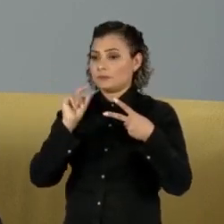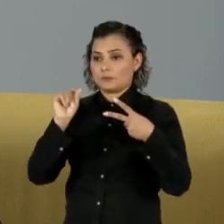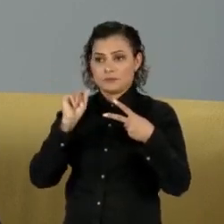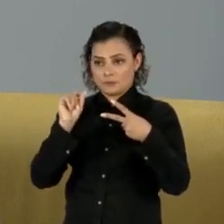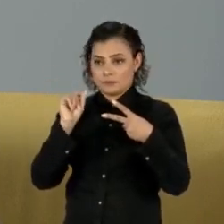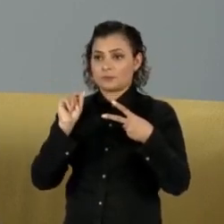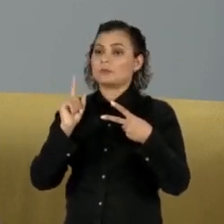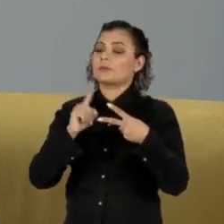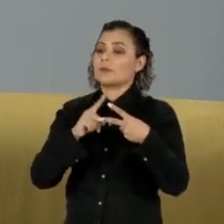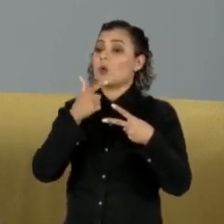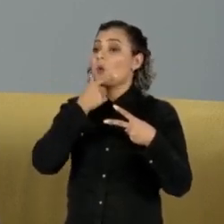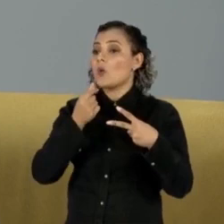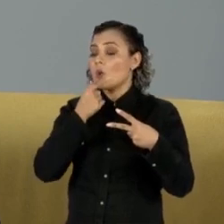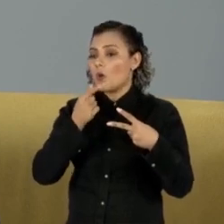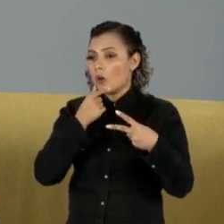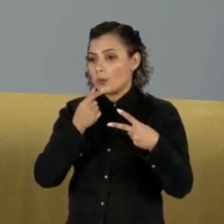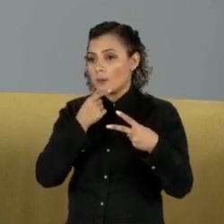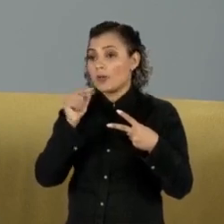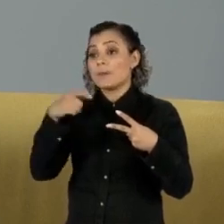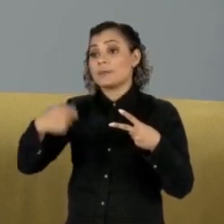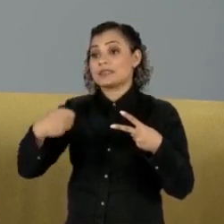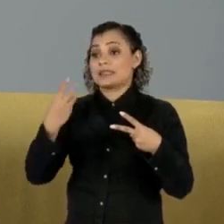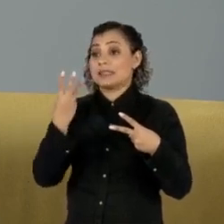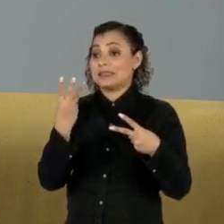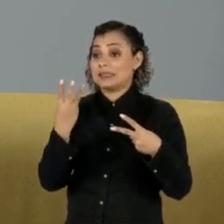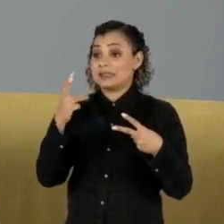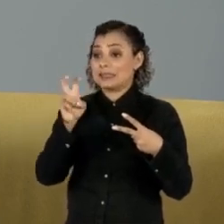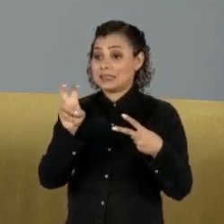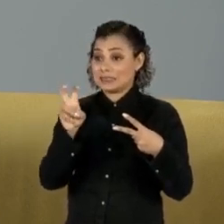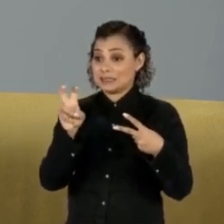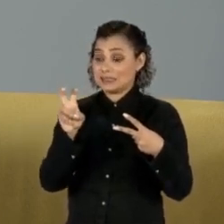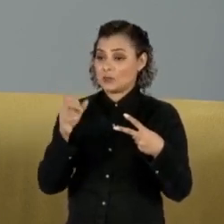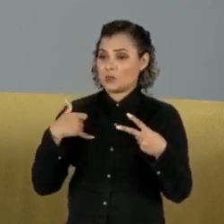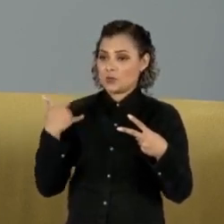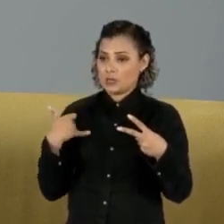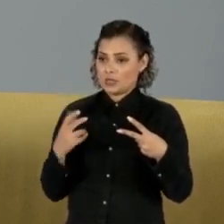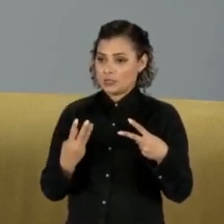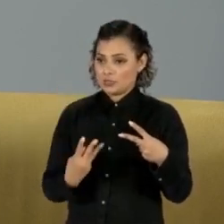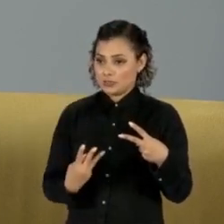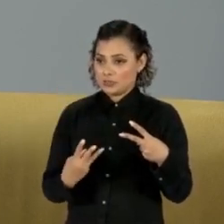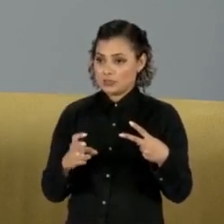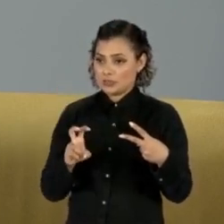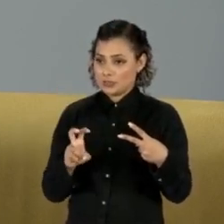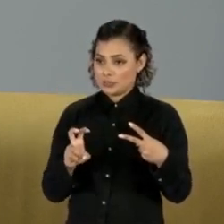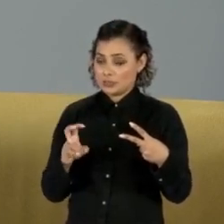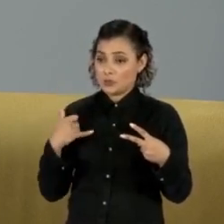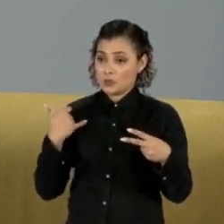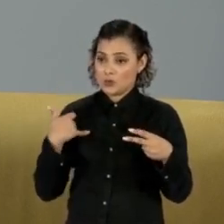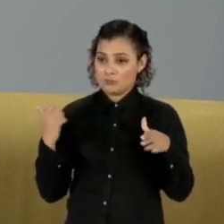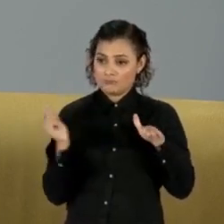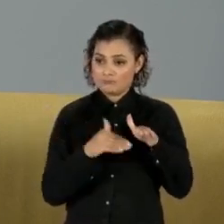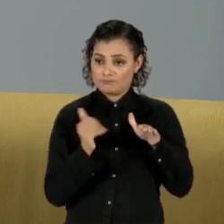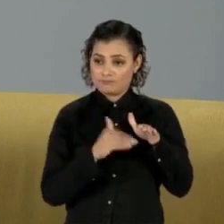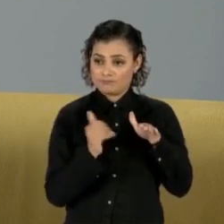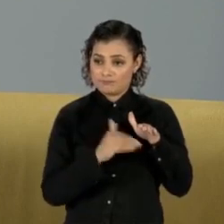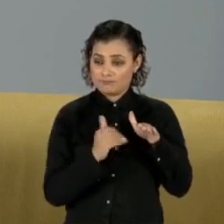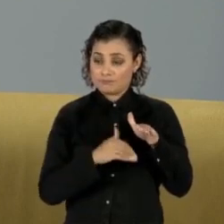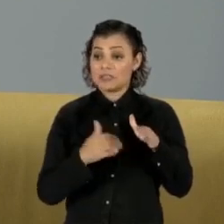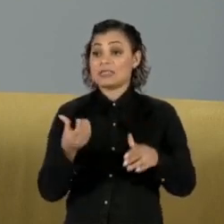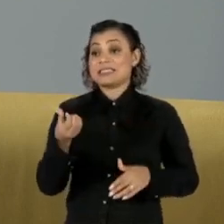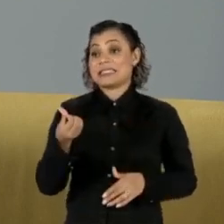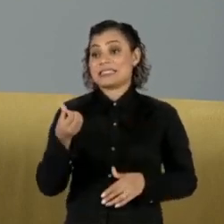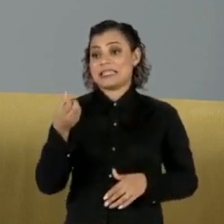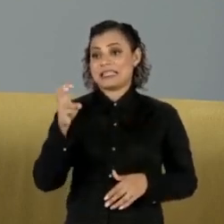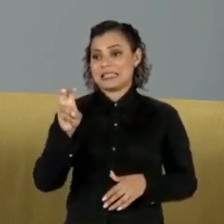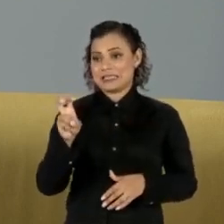No caso do homem, no caso do Renan, 35 anos de contribuição e 65 anos de idade. Então, o